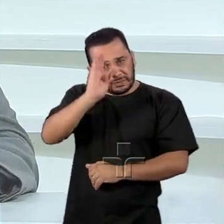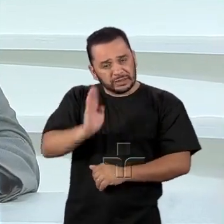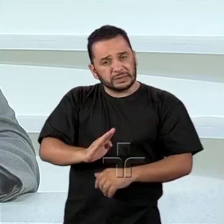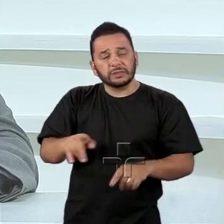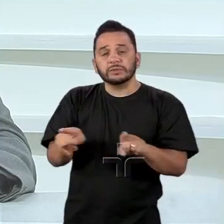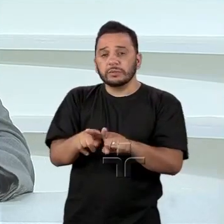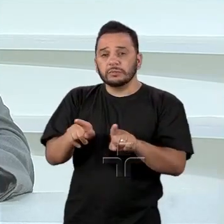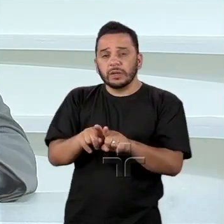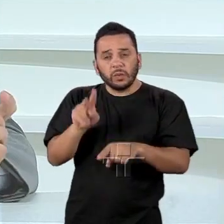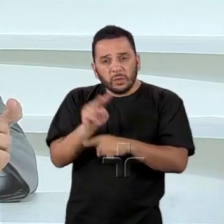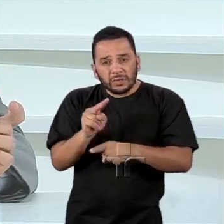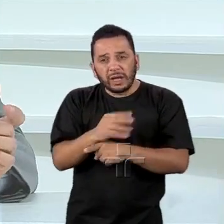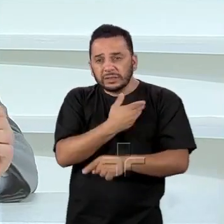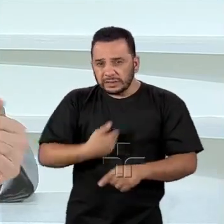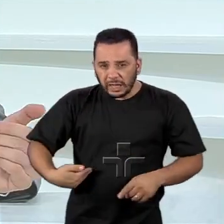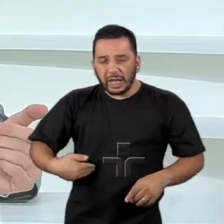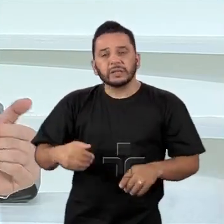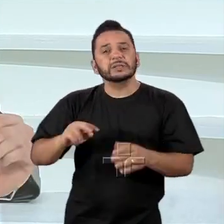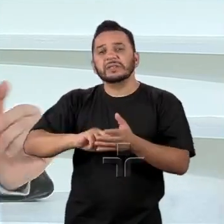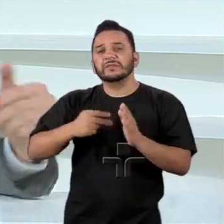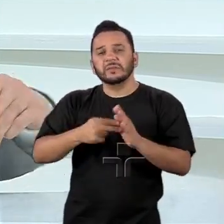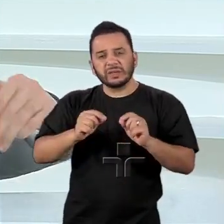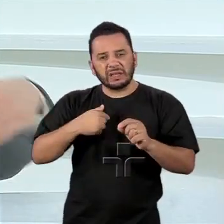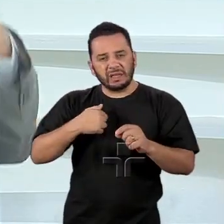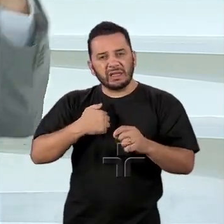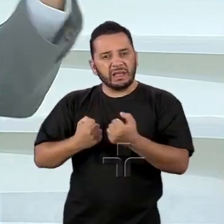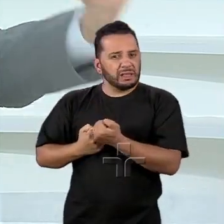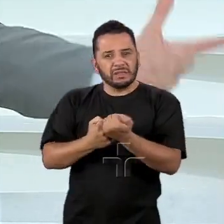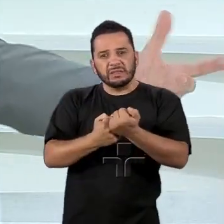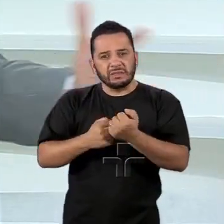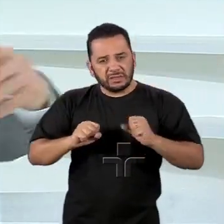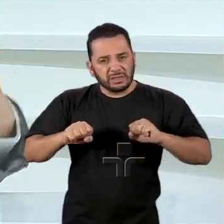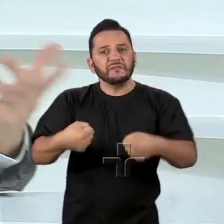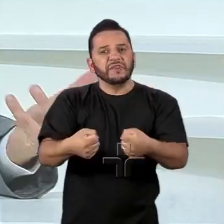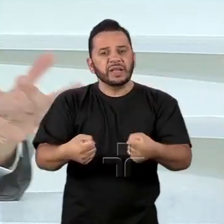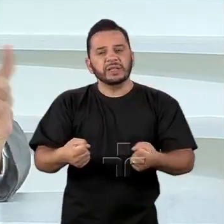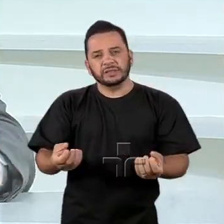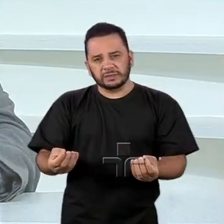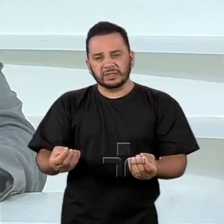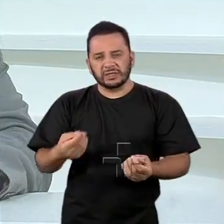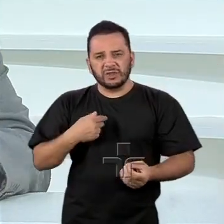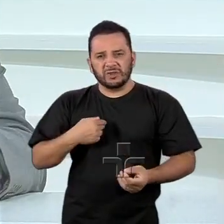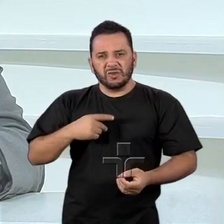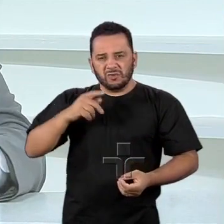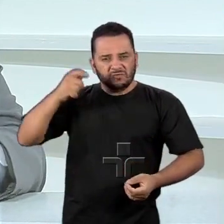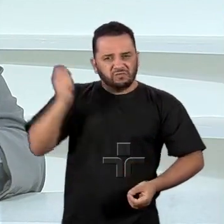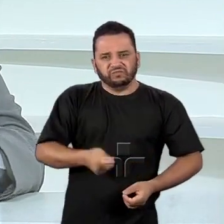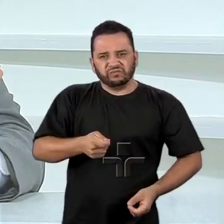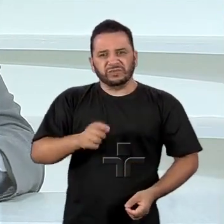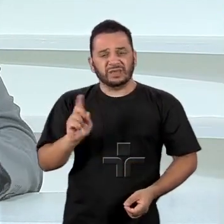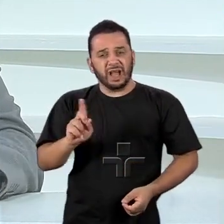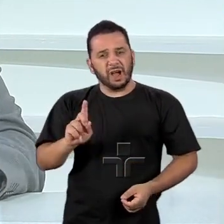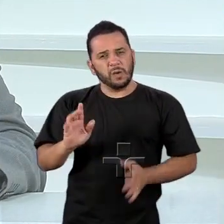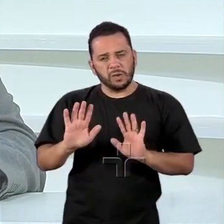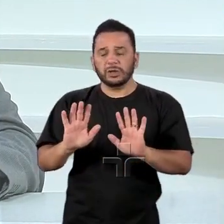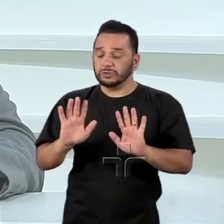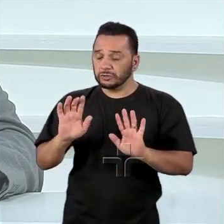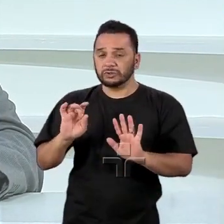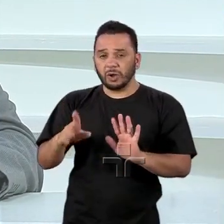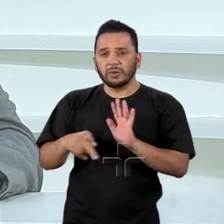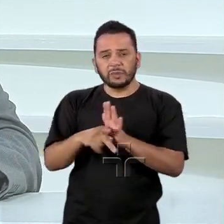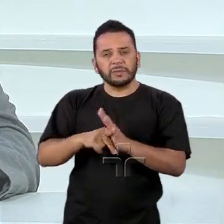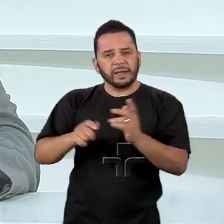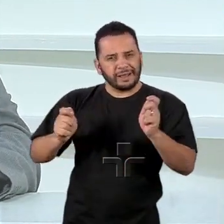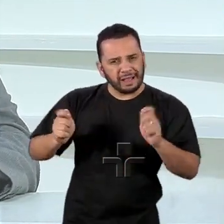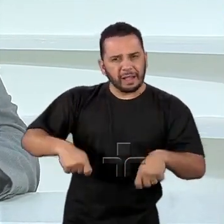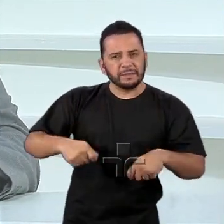Estado, dos temas de defesa, de defesa e de projeção, não do uso da força, mas de alguma capacidade de